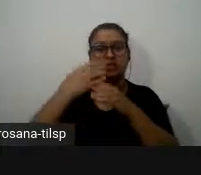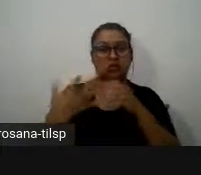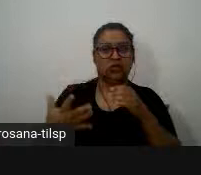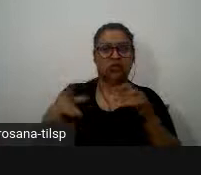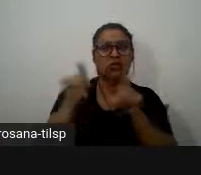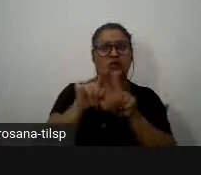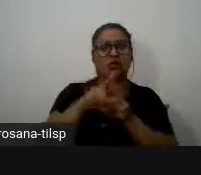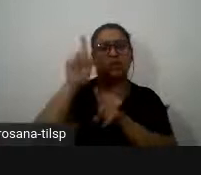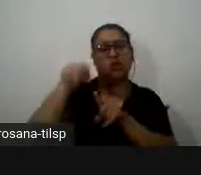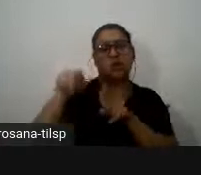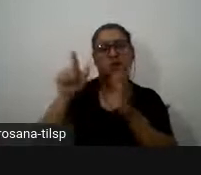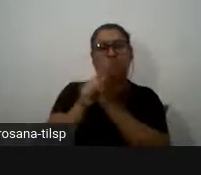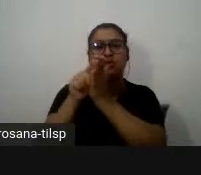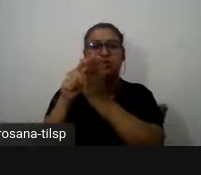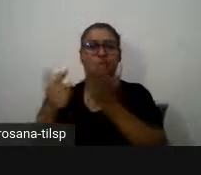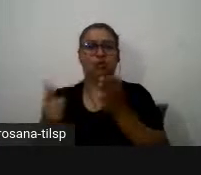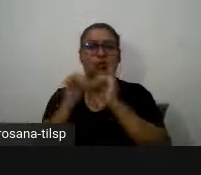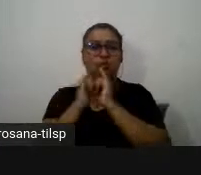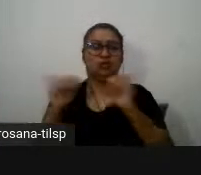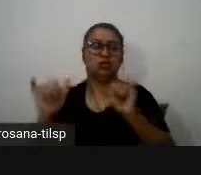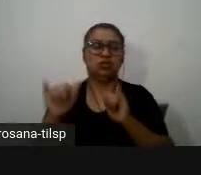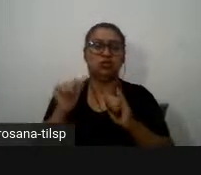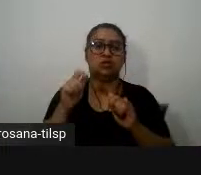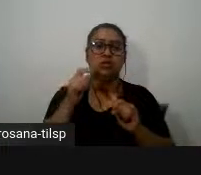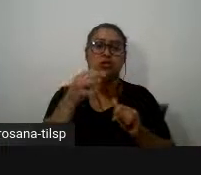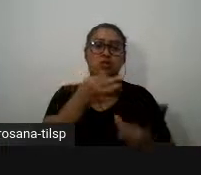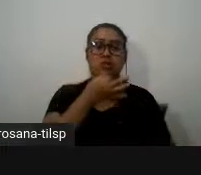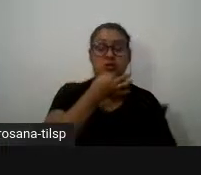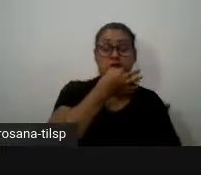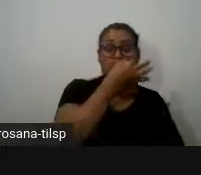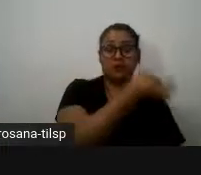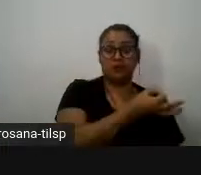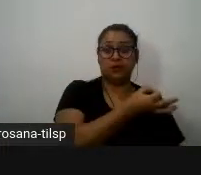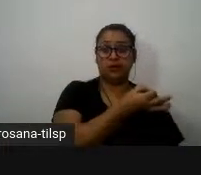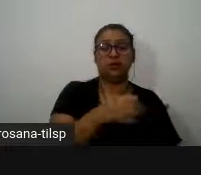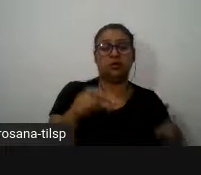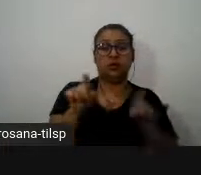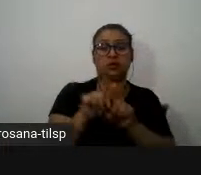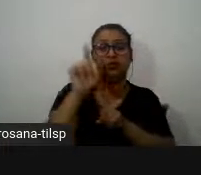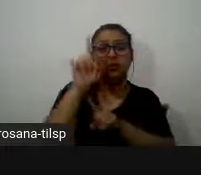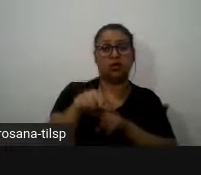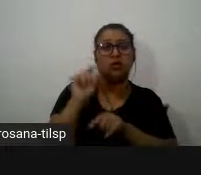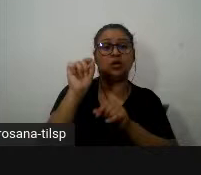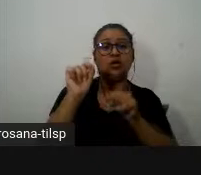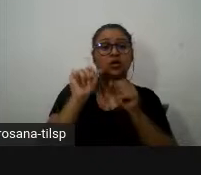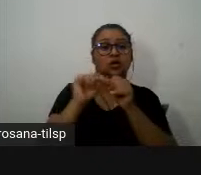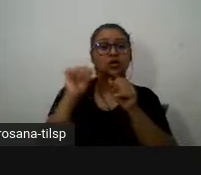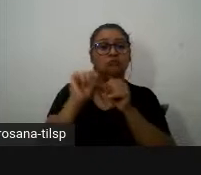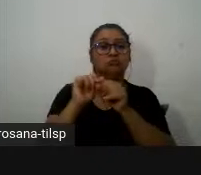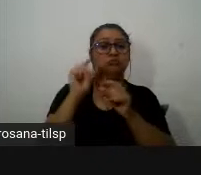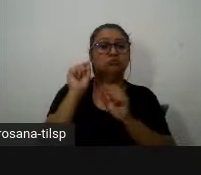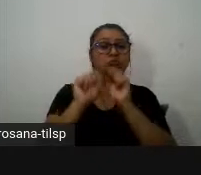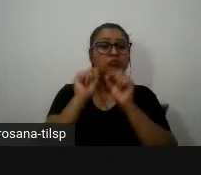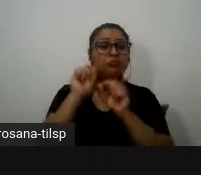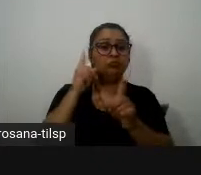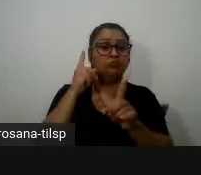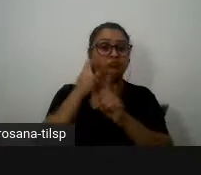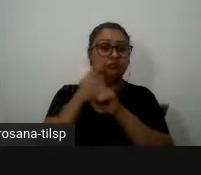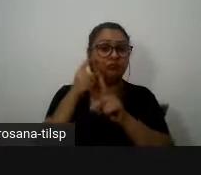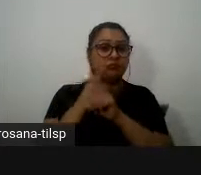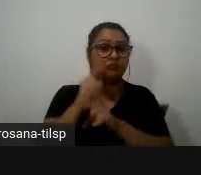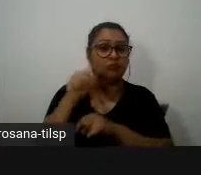notícia do que é que é uma opinião e o que é que vai ser o que é que é factual ou seja o que é que é realmente